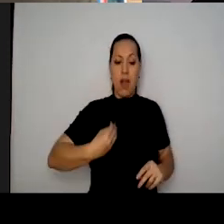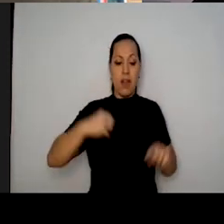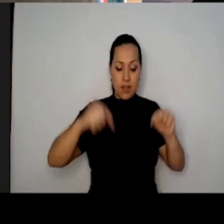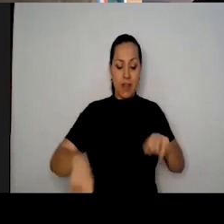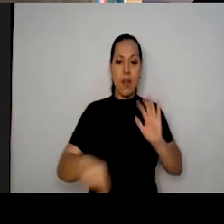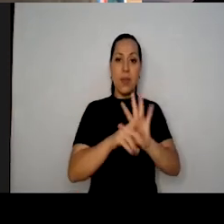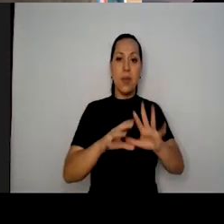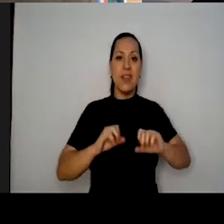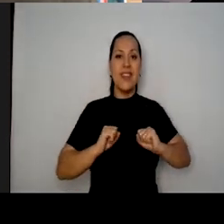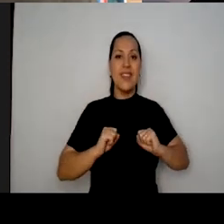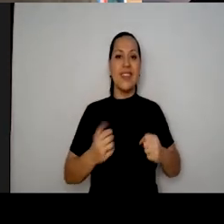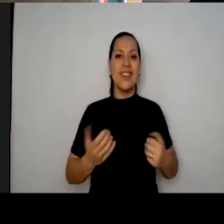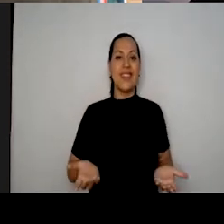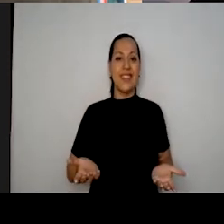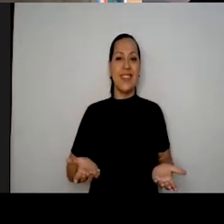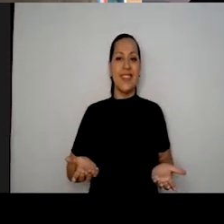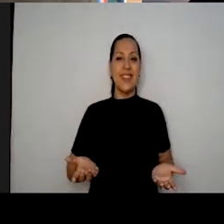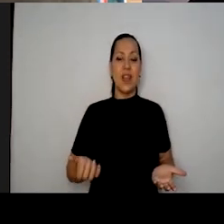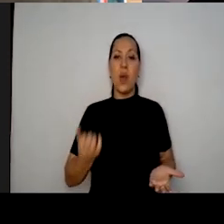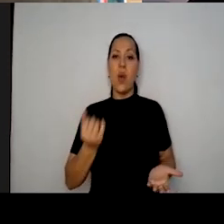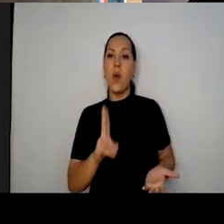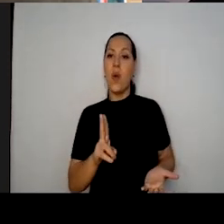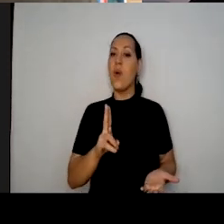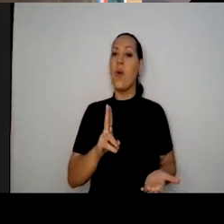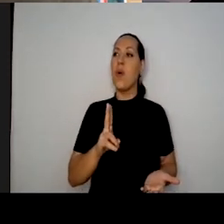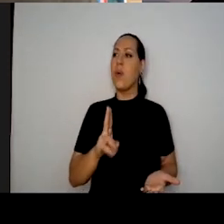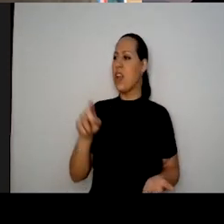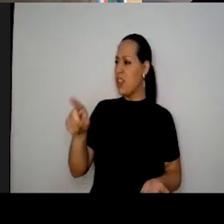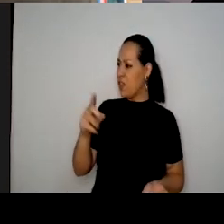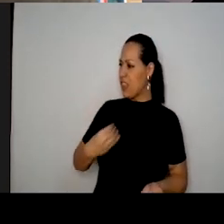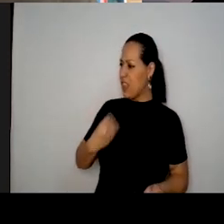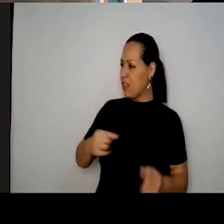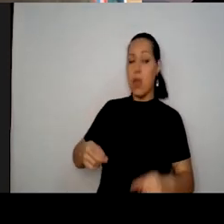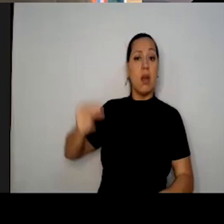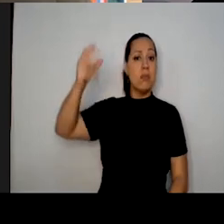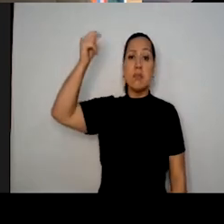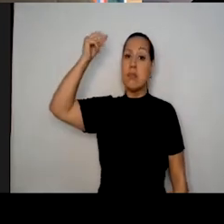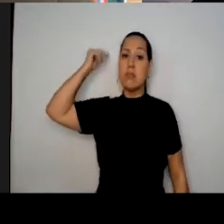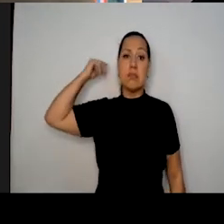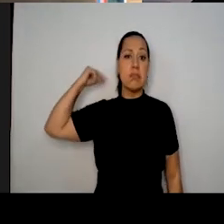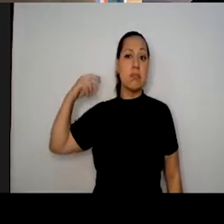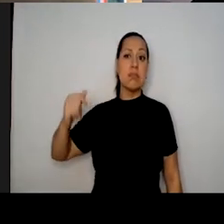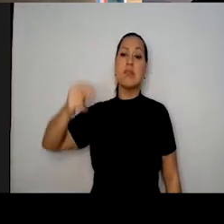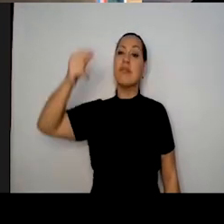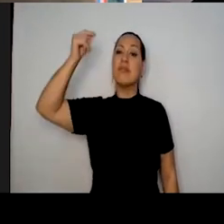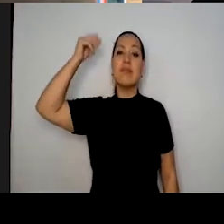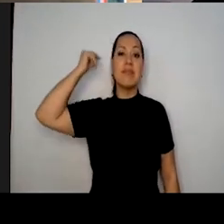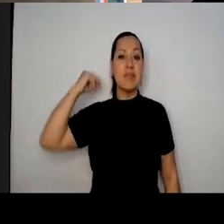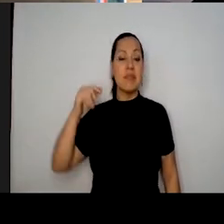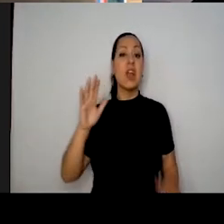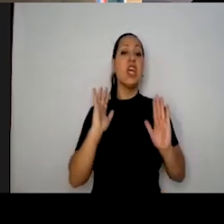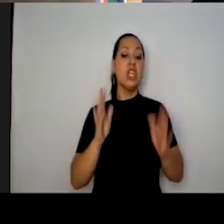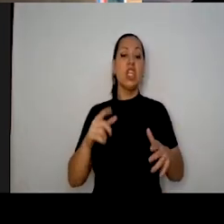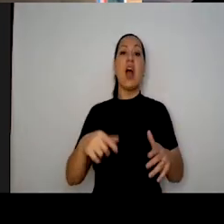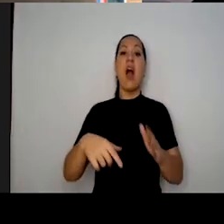vocês têm que provar que vocês vivem, desde quando que vocês vivem? Há que há muito tempo, milhares, nós somos ancestrais, muito tempo, muito antes de